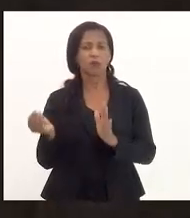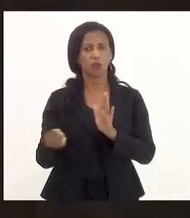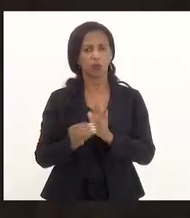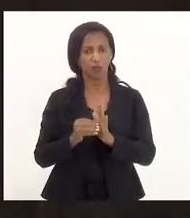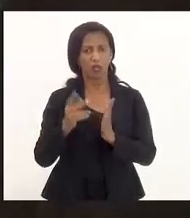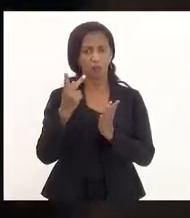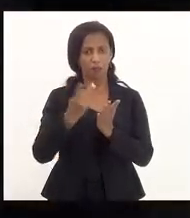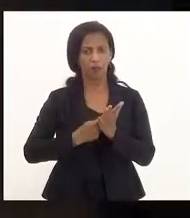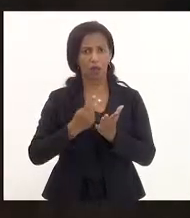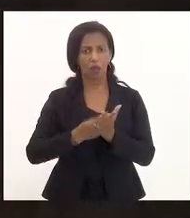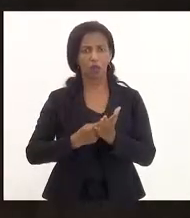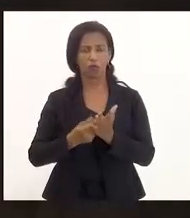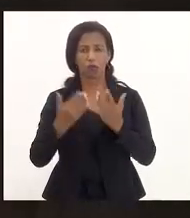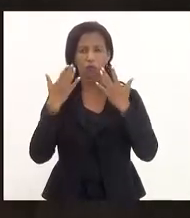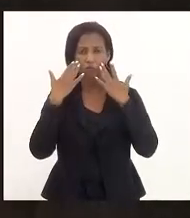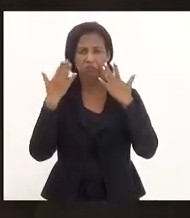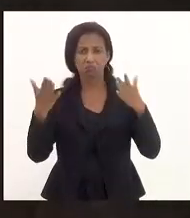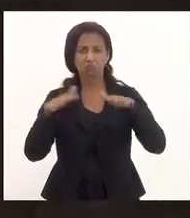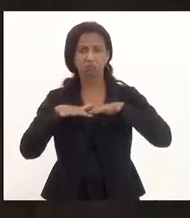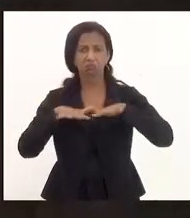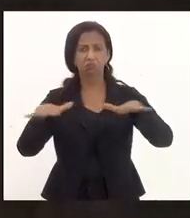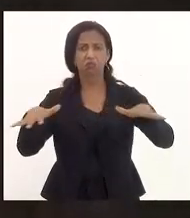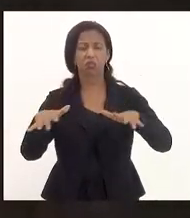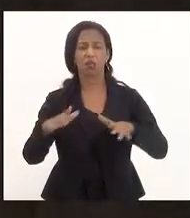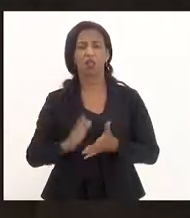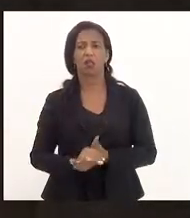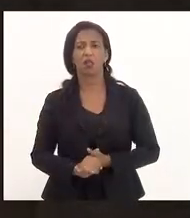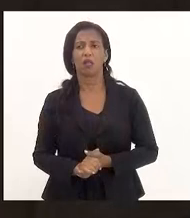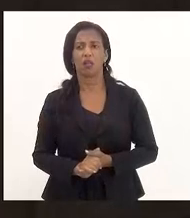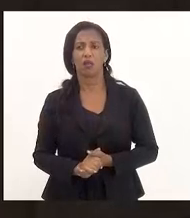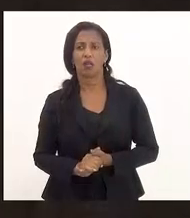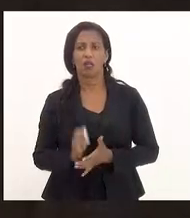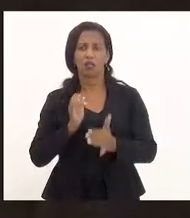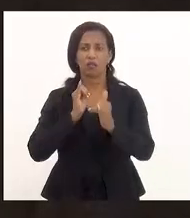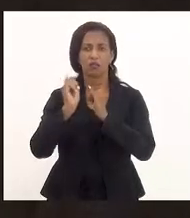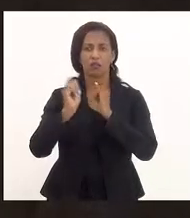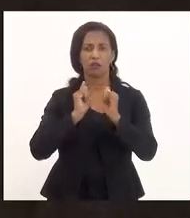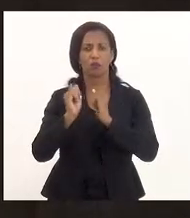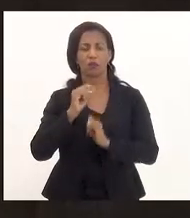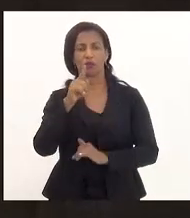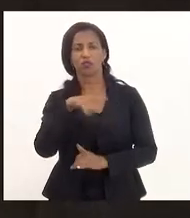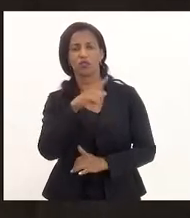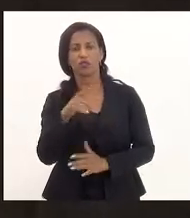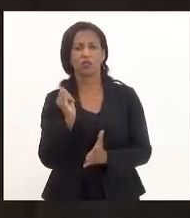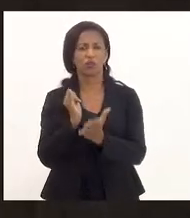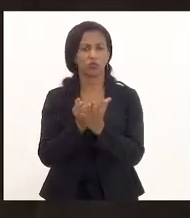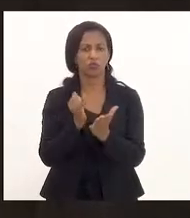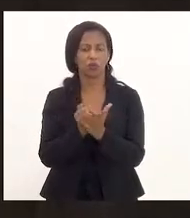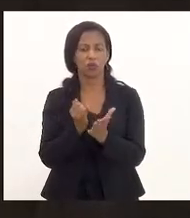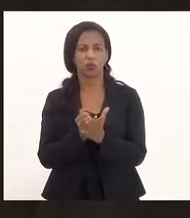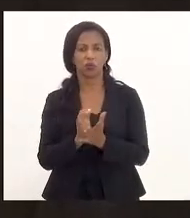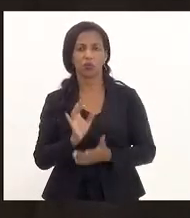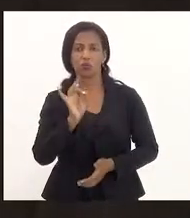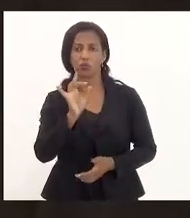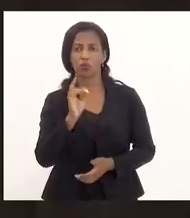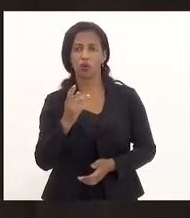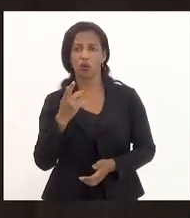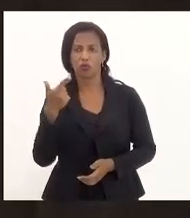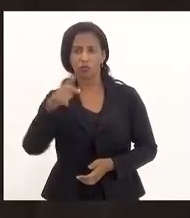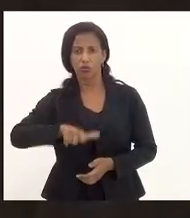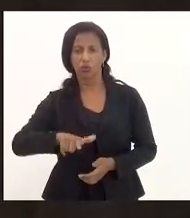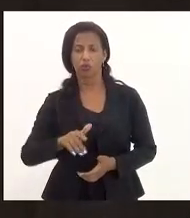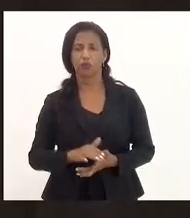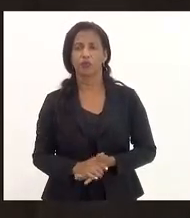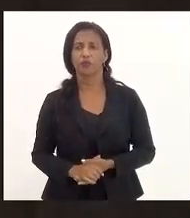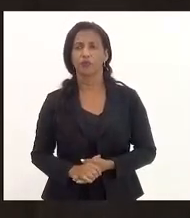pauta para expandir ainda mais as hipóteses de isenção da substituição tributária. Mas só fazer novamente